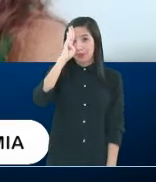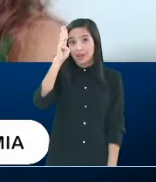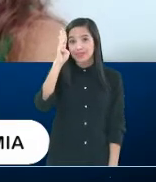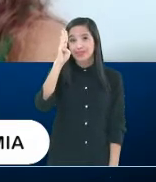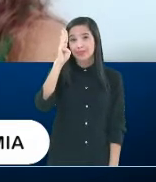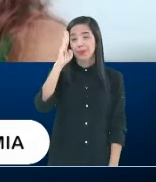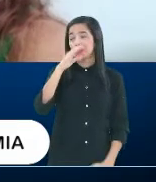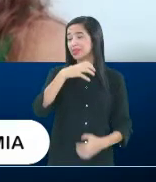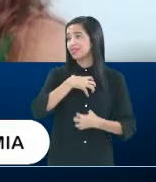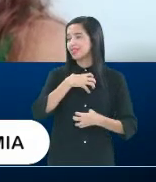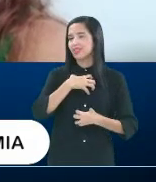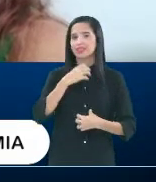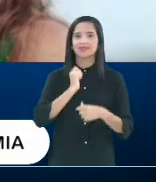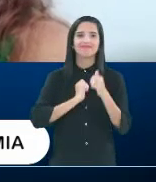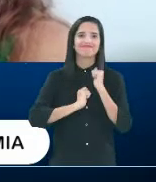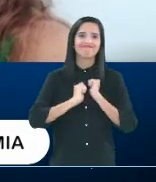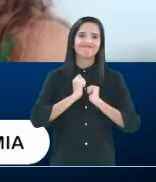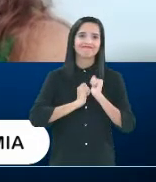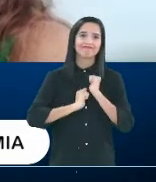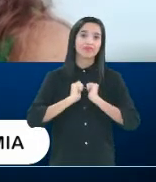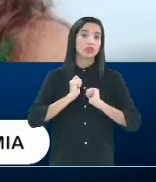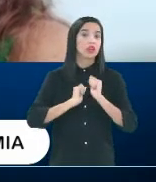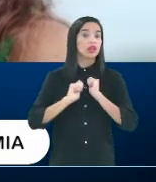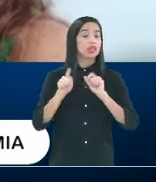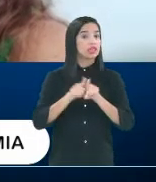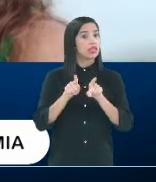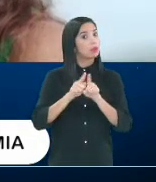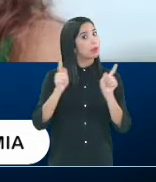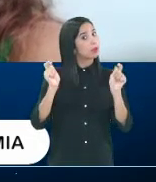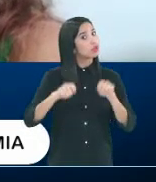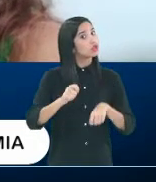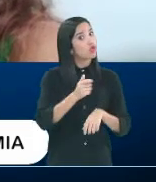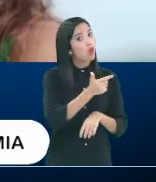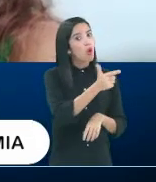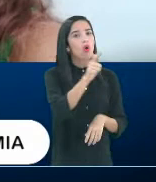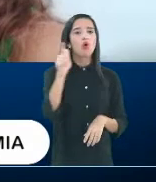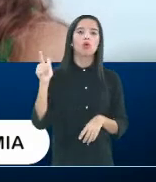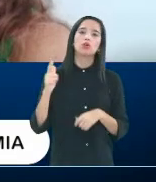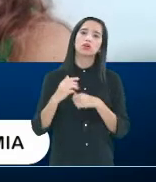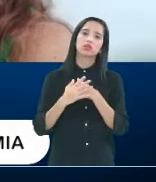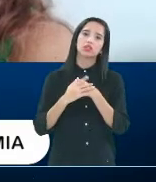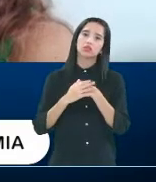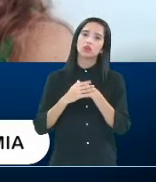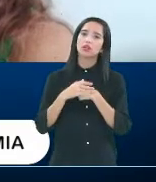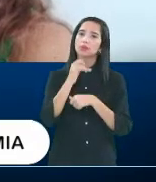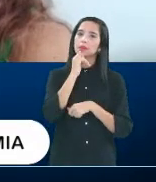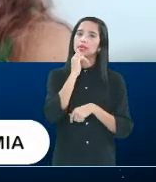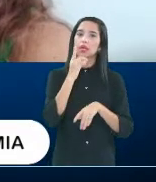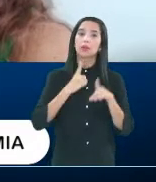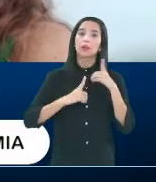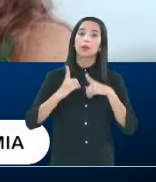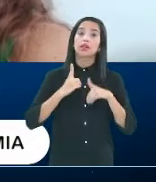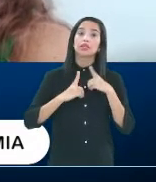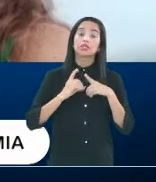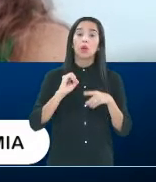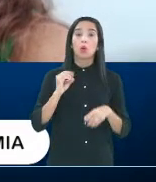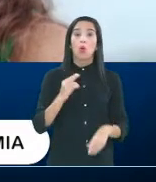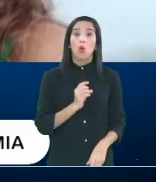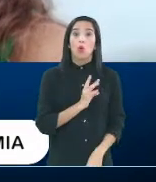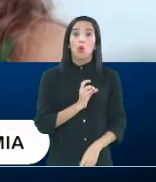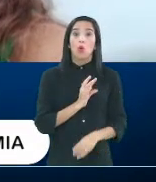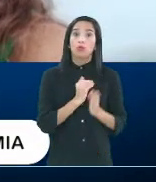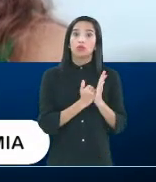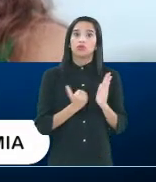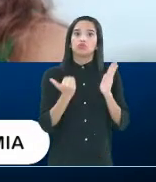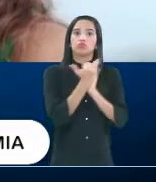muita ansiedade e pode desencadear outros transtornos como a depressão, como o pânico. Então, esse